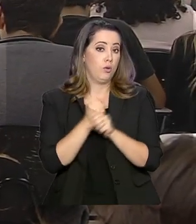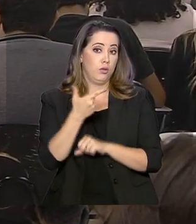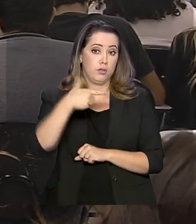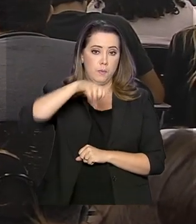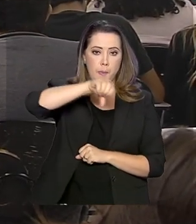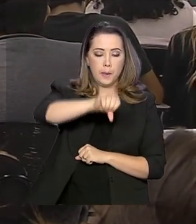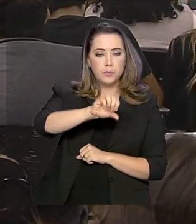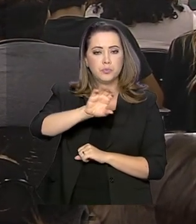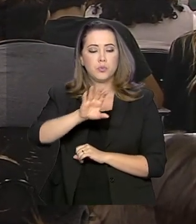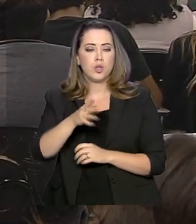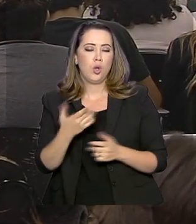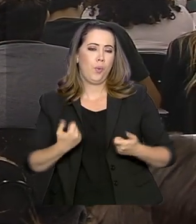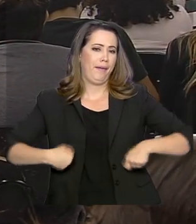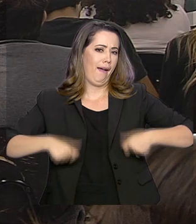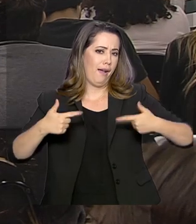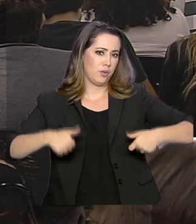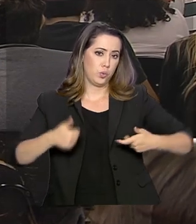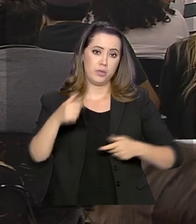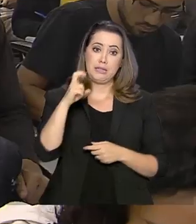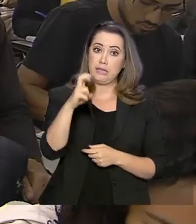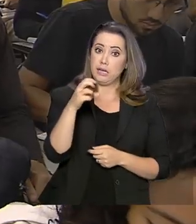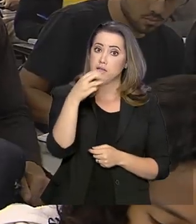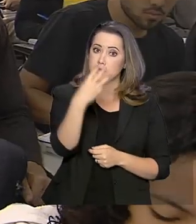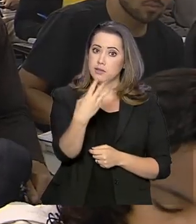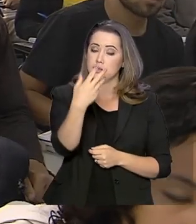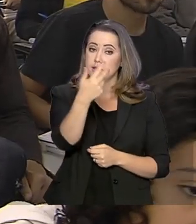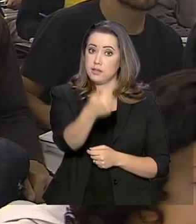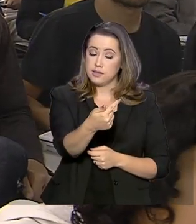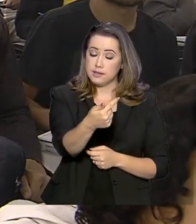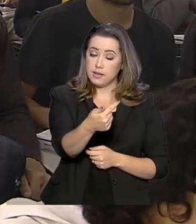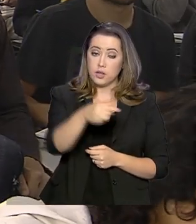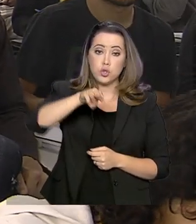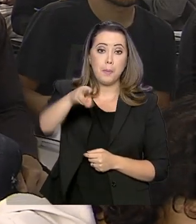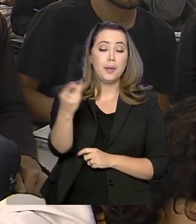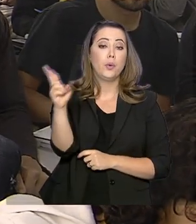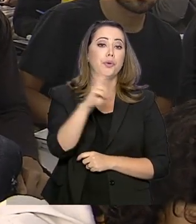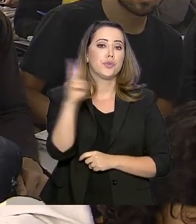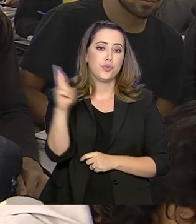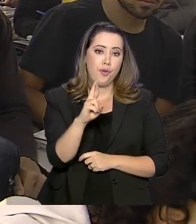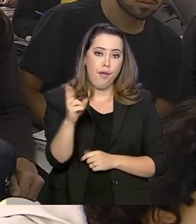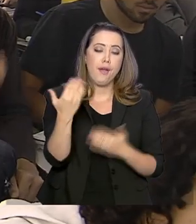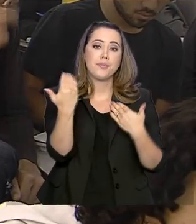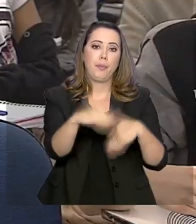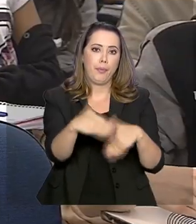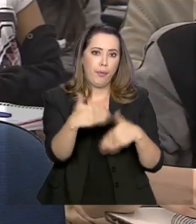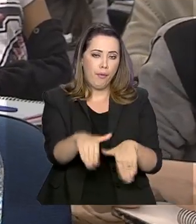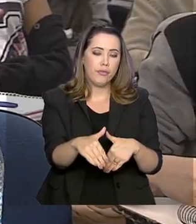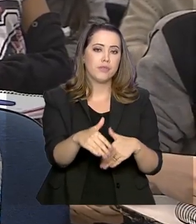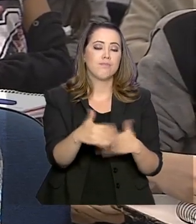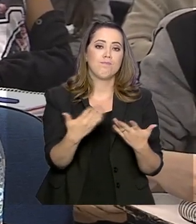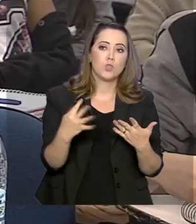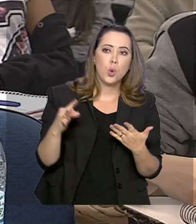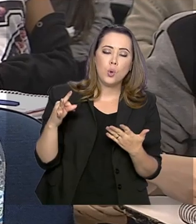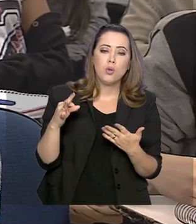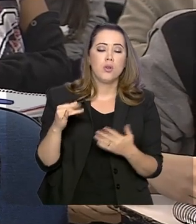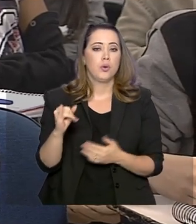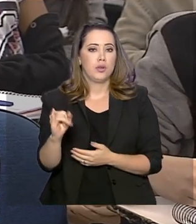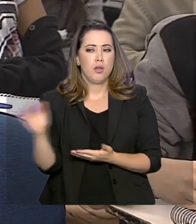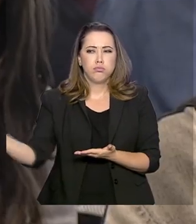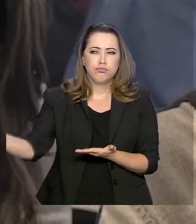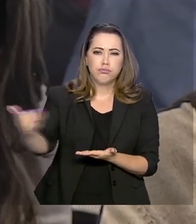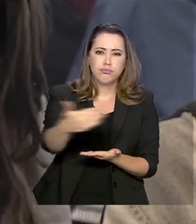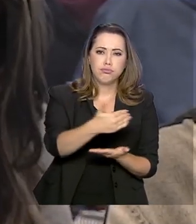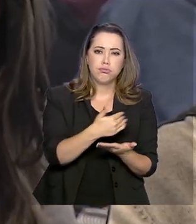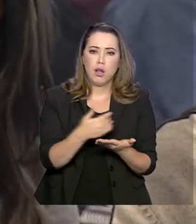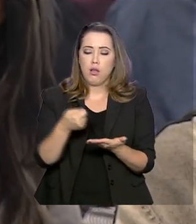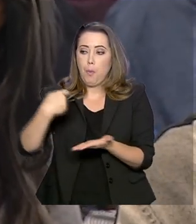537 milhões de reais com todo o processo de aplicação e correção da prova. O que foi arrecadado com os alunos que